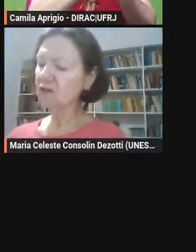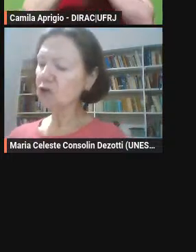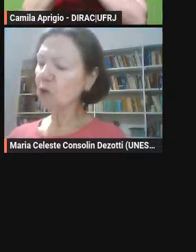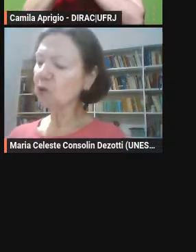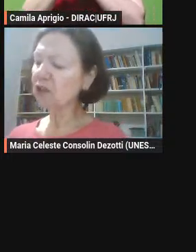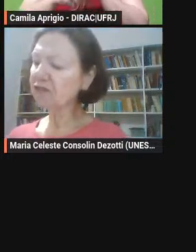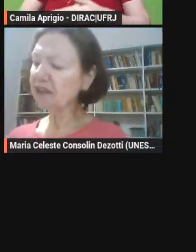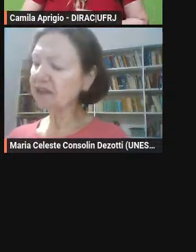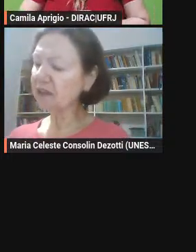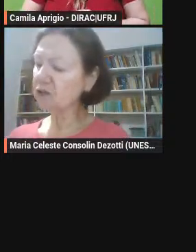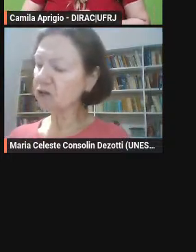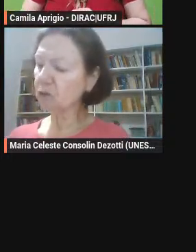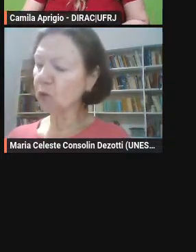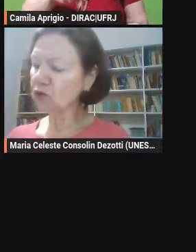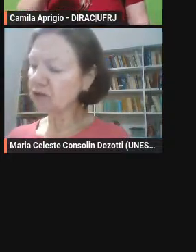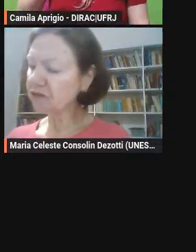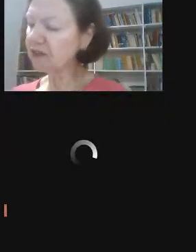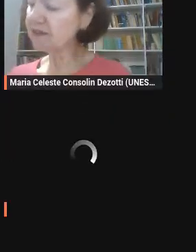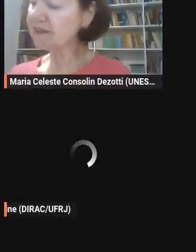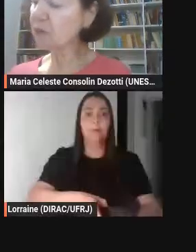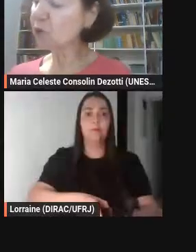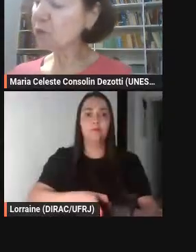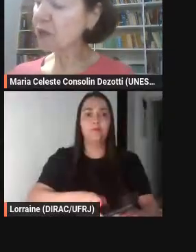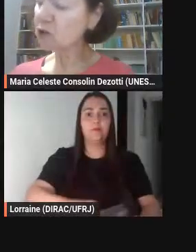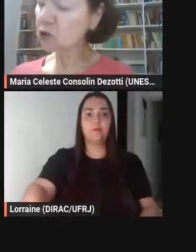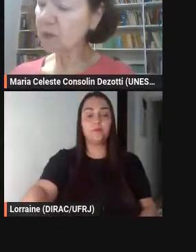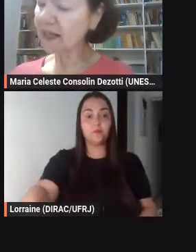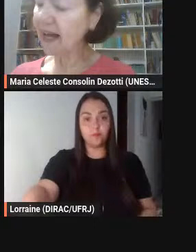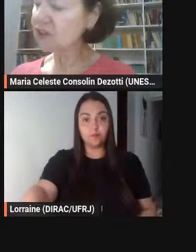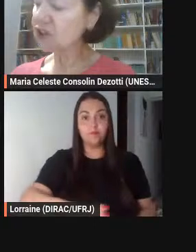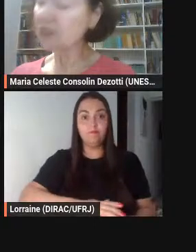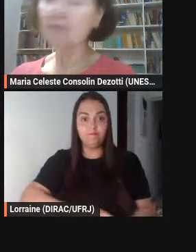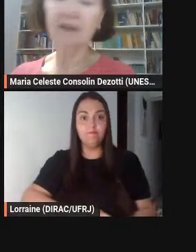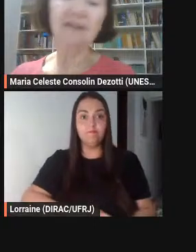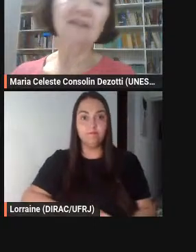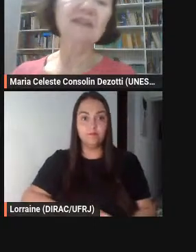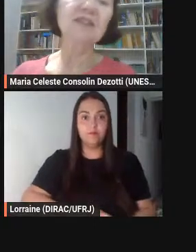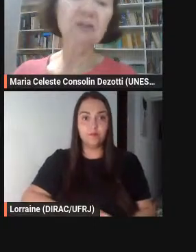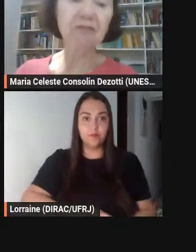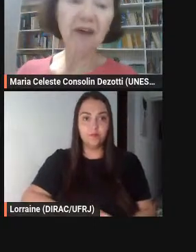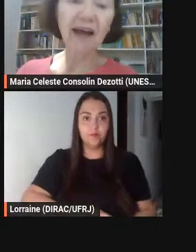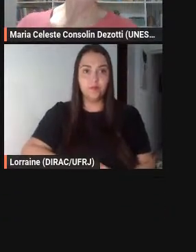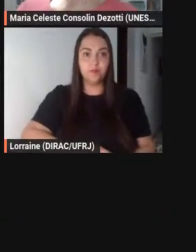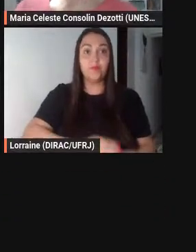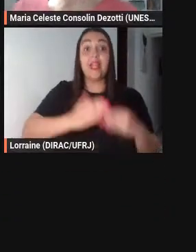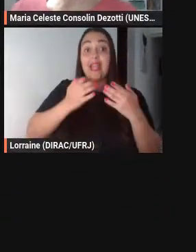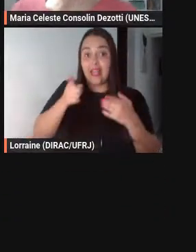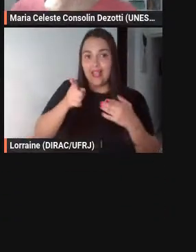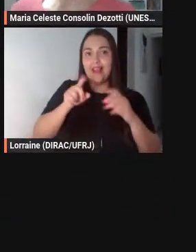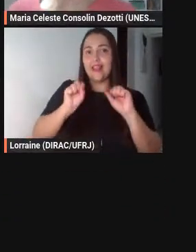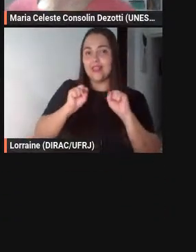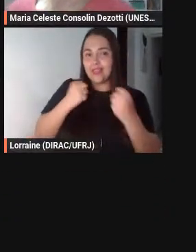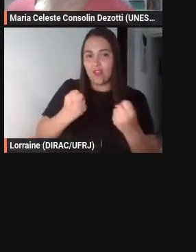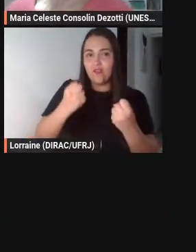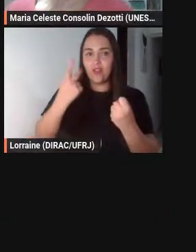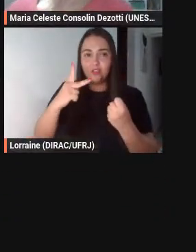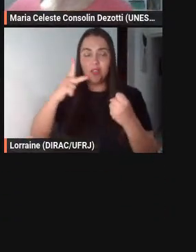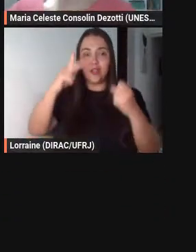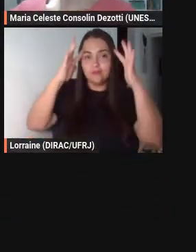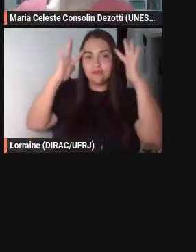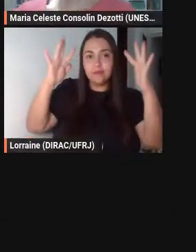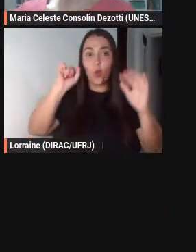Exopo defendendo seu ponto de vista por meio de uma narrativa de fato ficcional